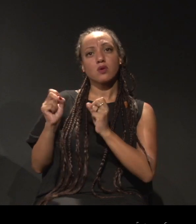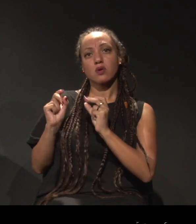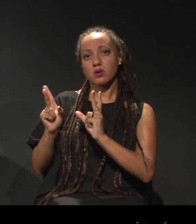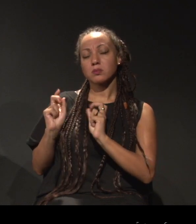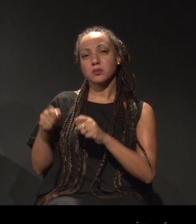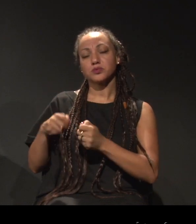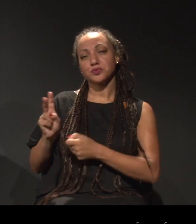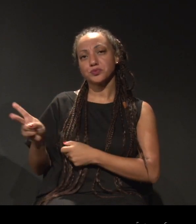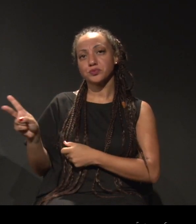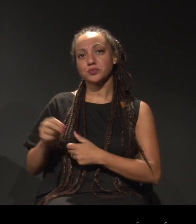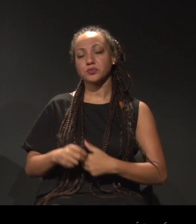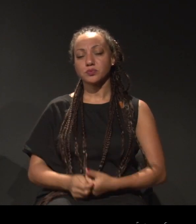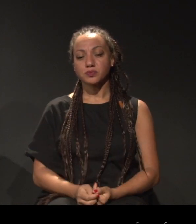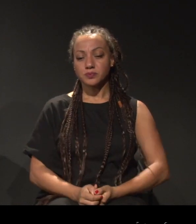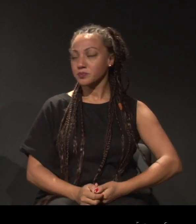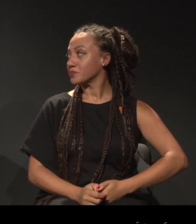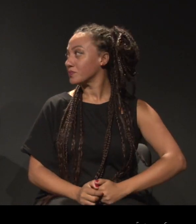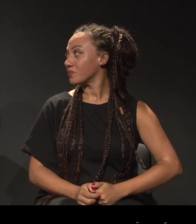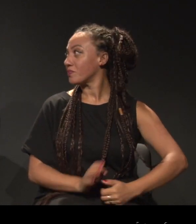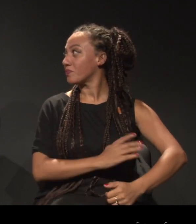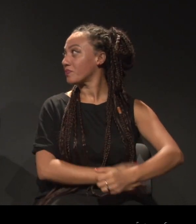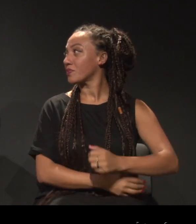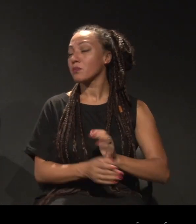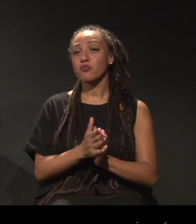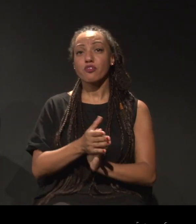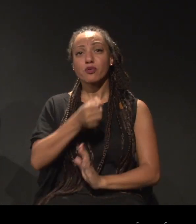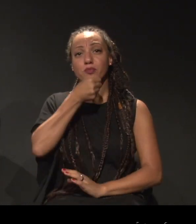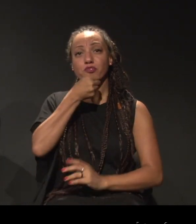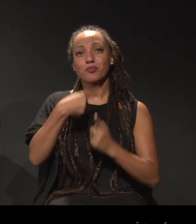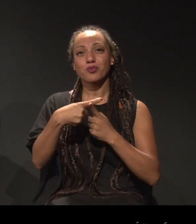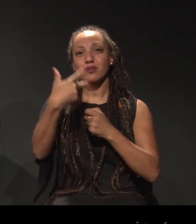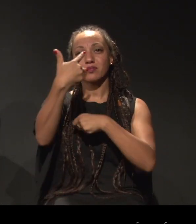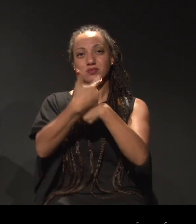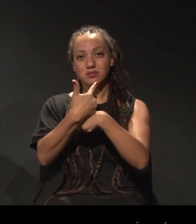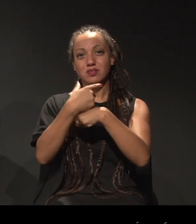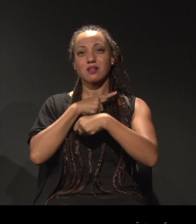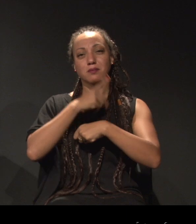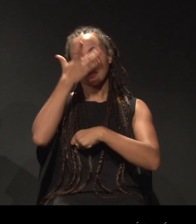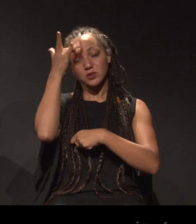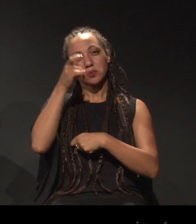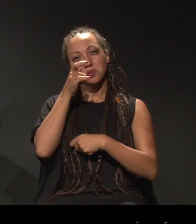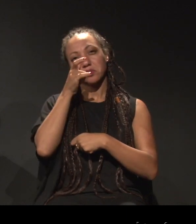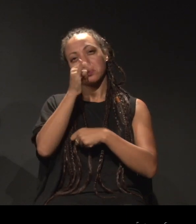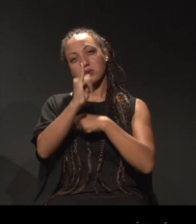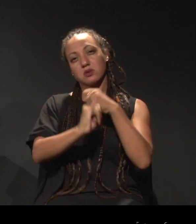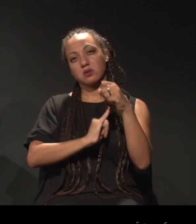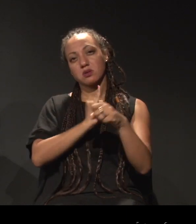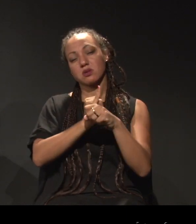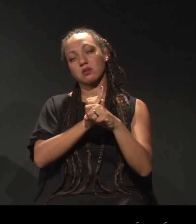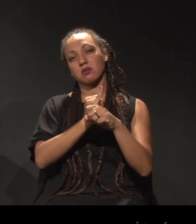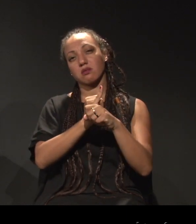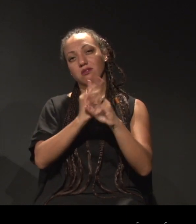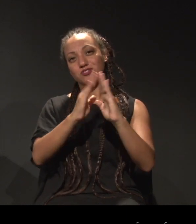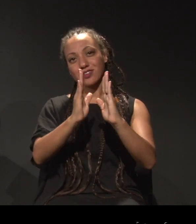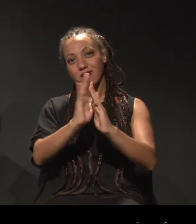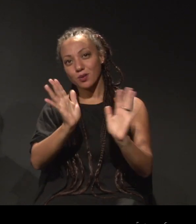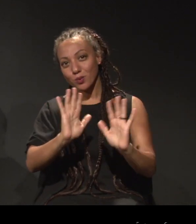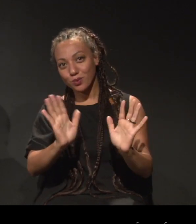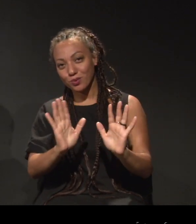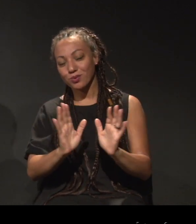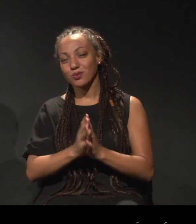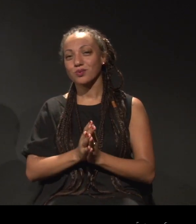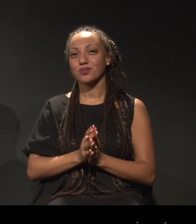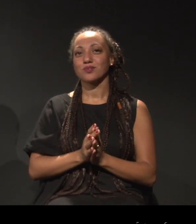Ok? Ok. Eu peço só você falar no microfone, porque a gente está gravando e a gente está com o pessoal de casa também que está acompanhando. Dá um oi para quem está em casa.